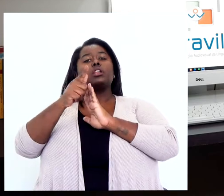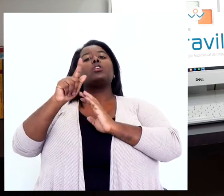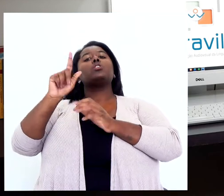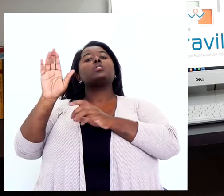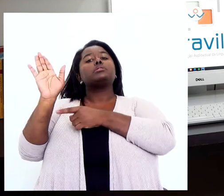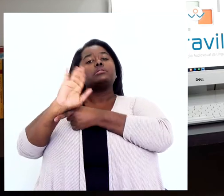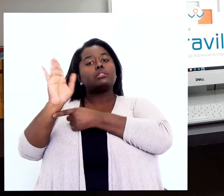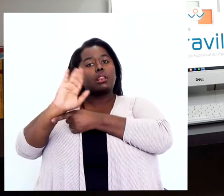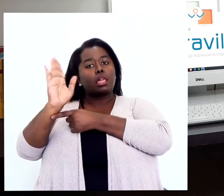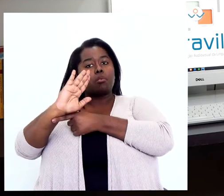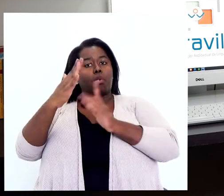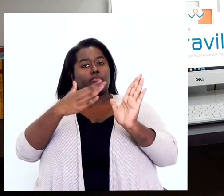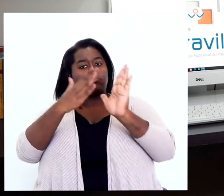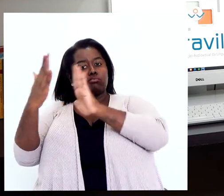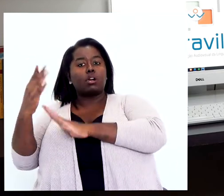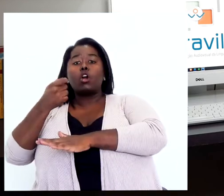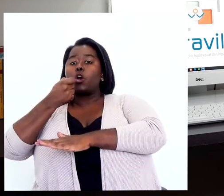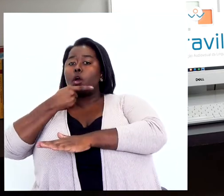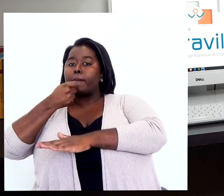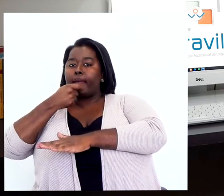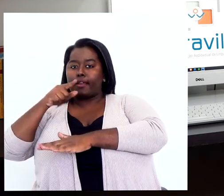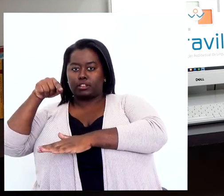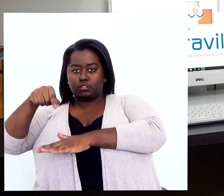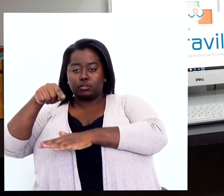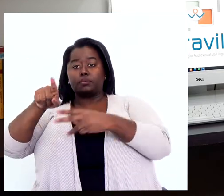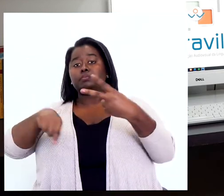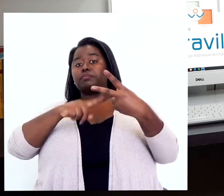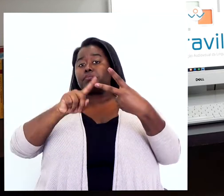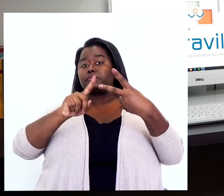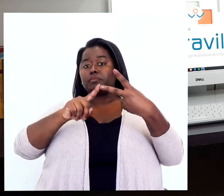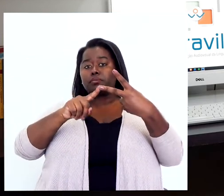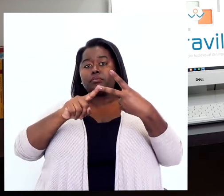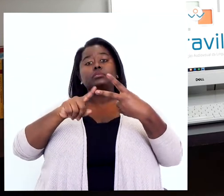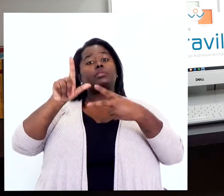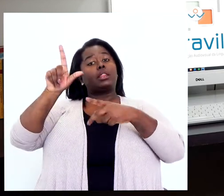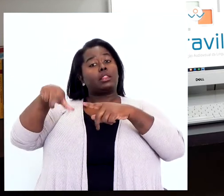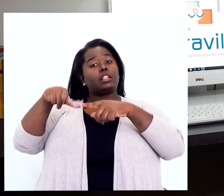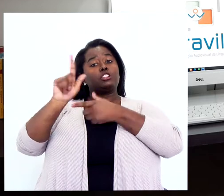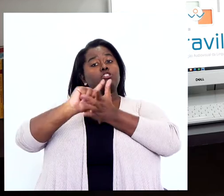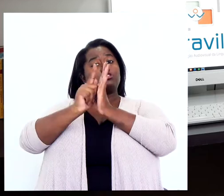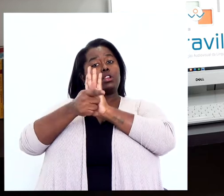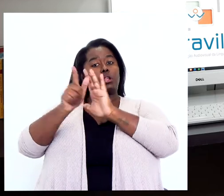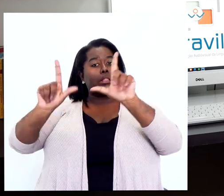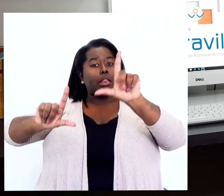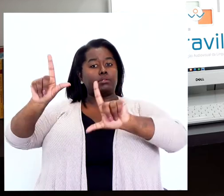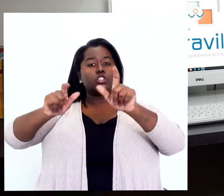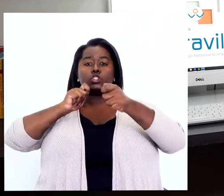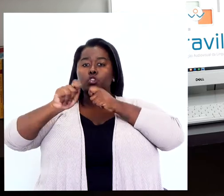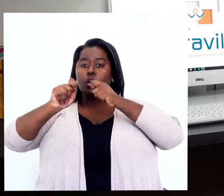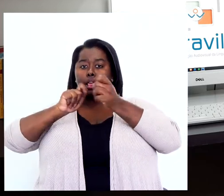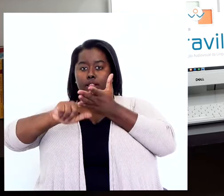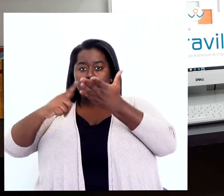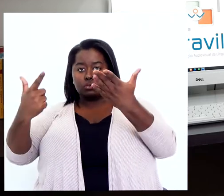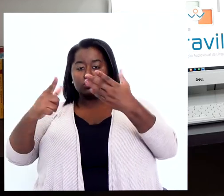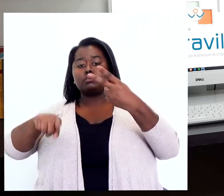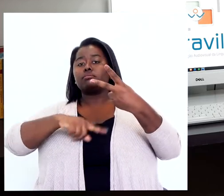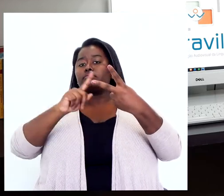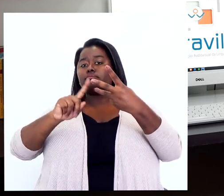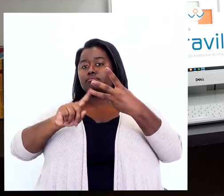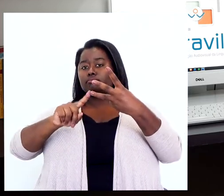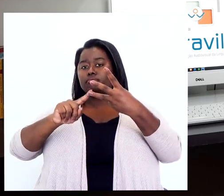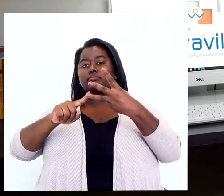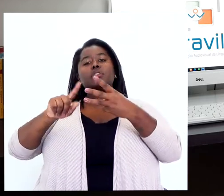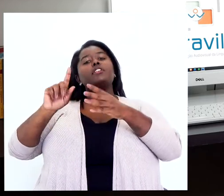gênero cinematográfico, comédia, o segundo foi um gênero televisivo jornalístico e o